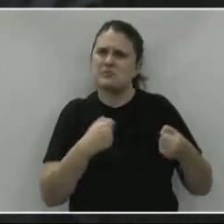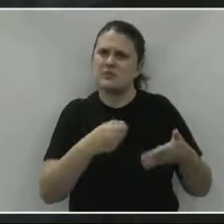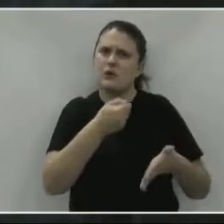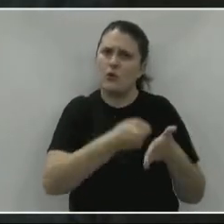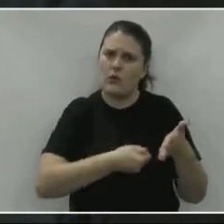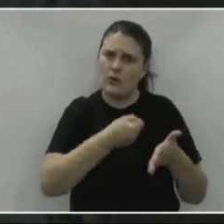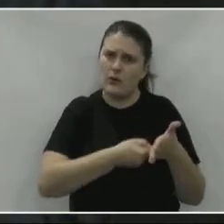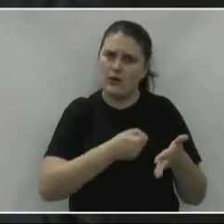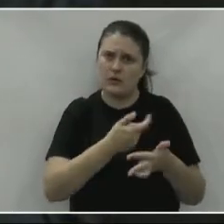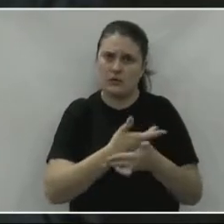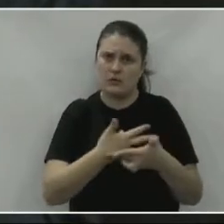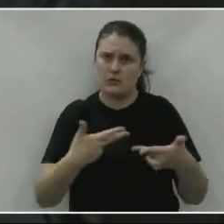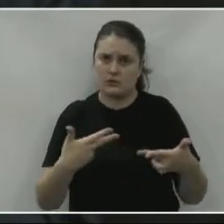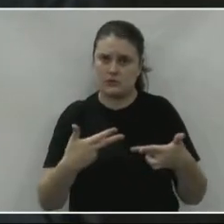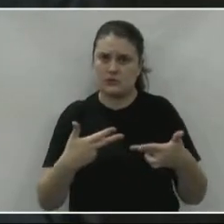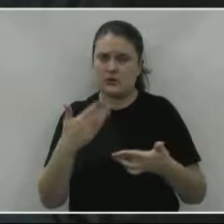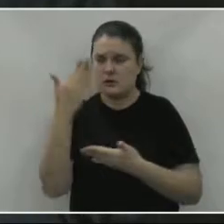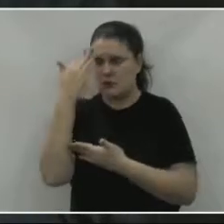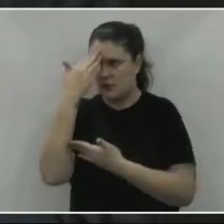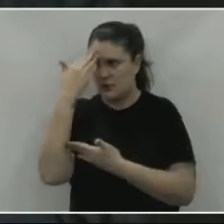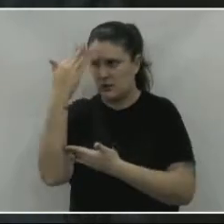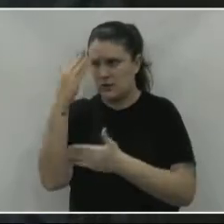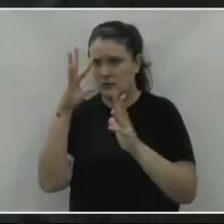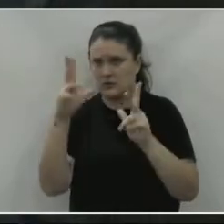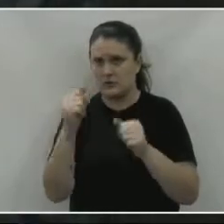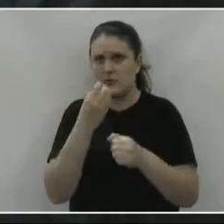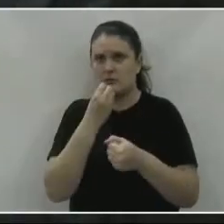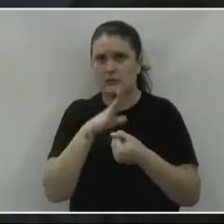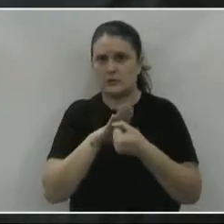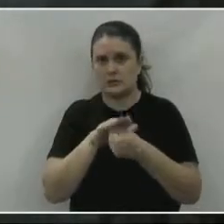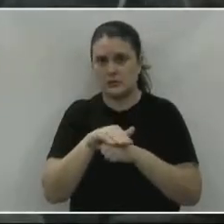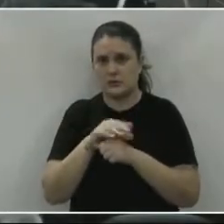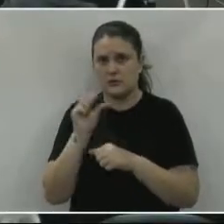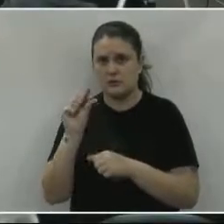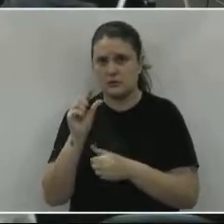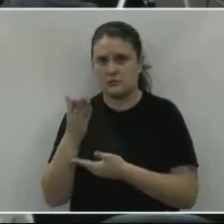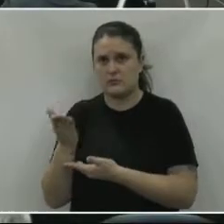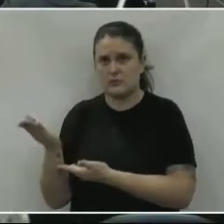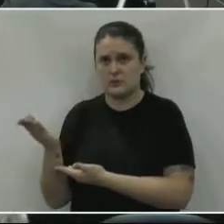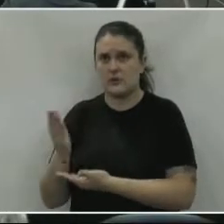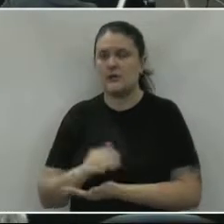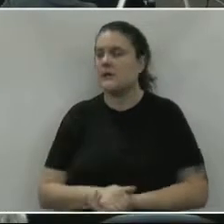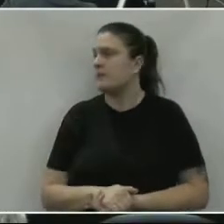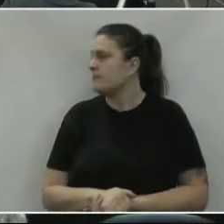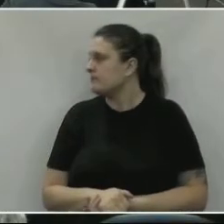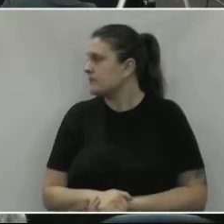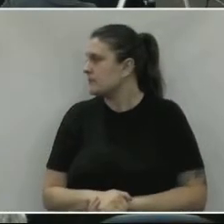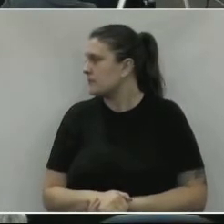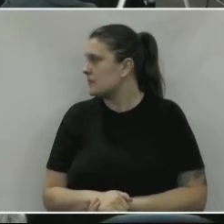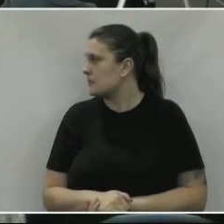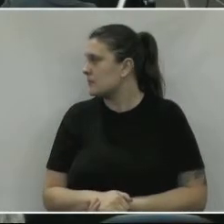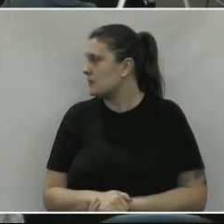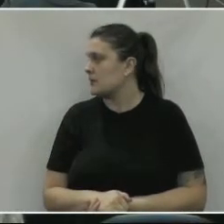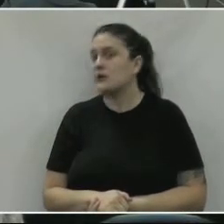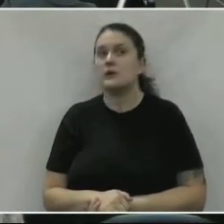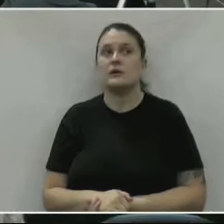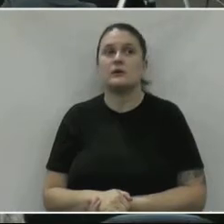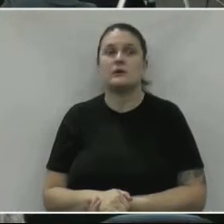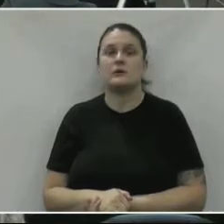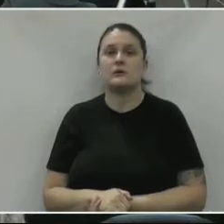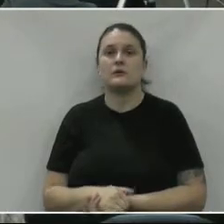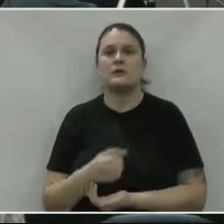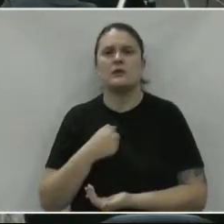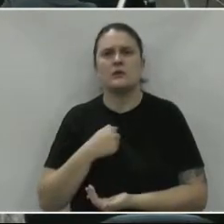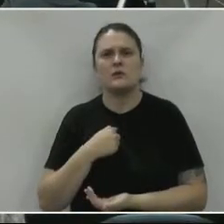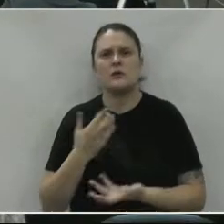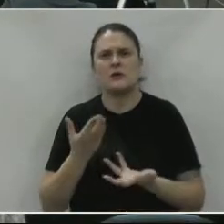algumas coisas. Então, obrigado a todos e uma boa noite. Uma parte, vereador, uma parte ainda, ainda dá tempo. Eu apenas